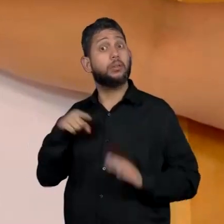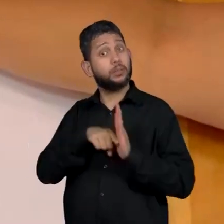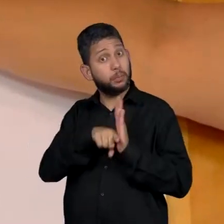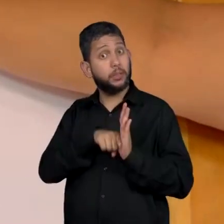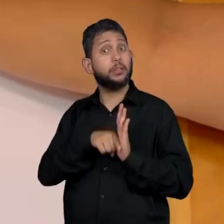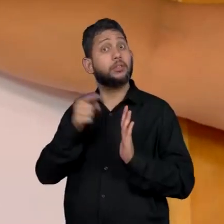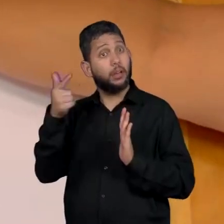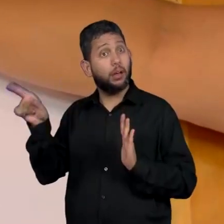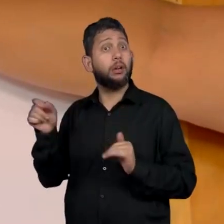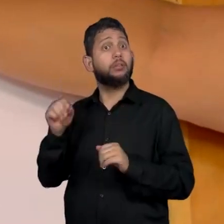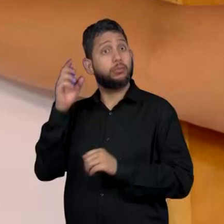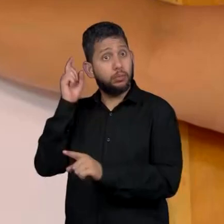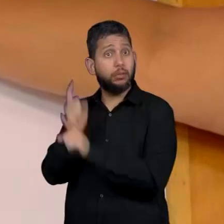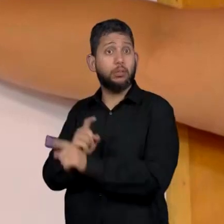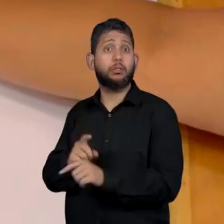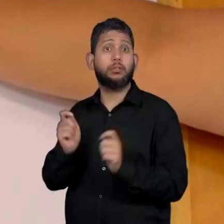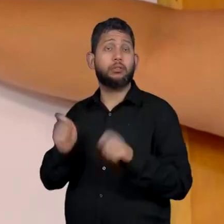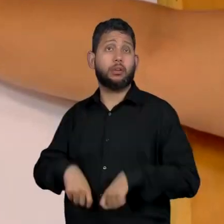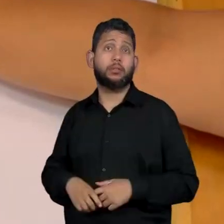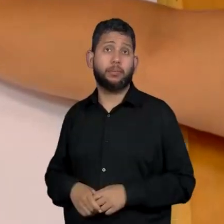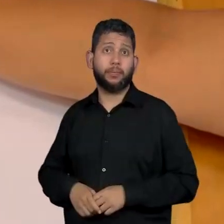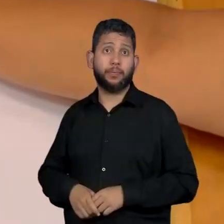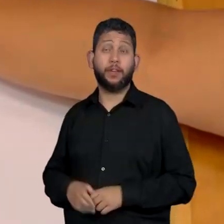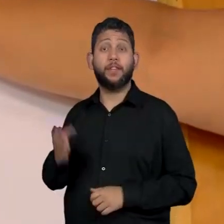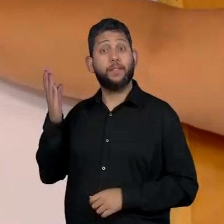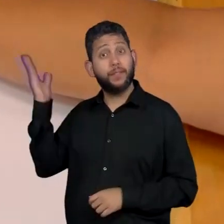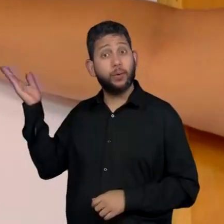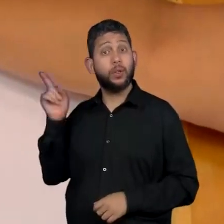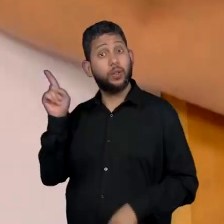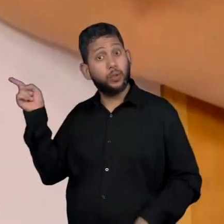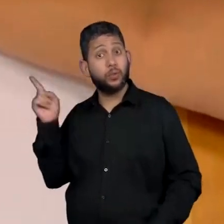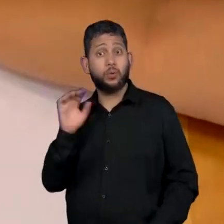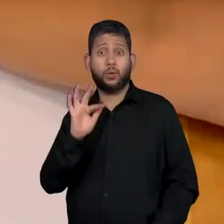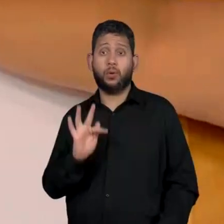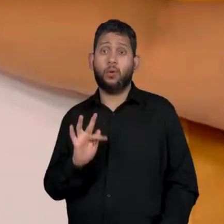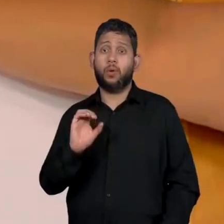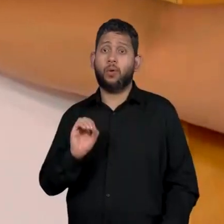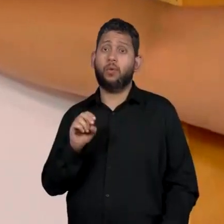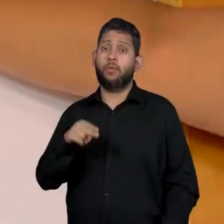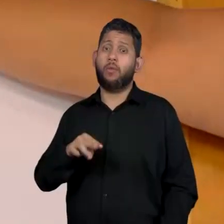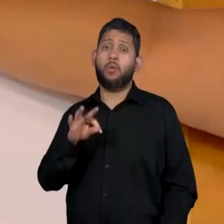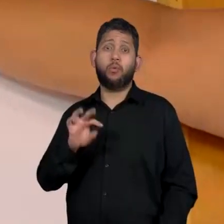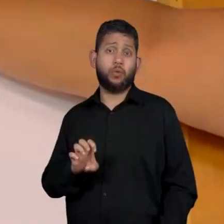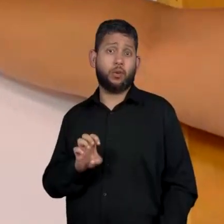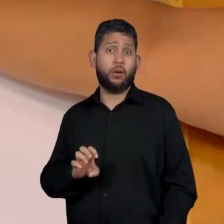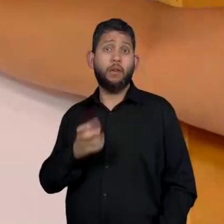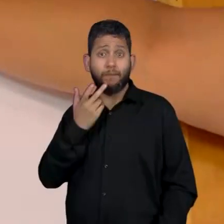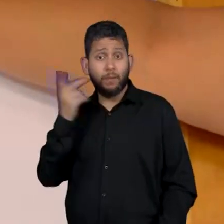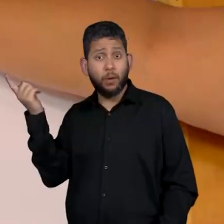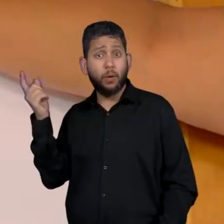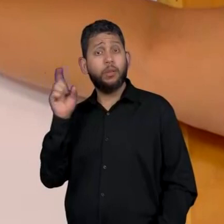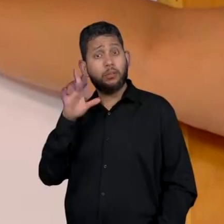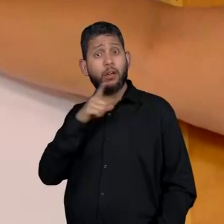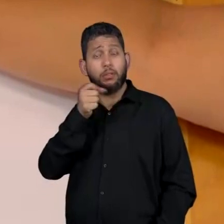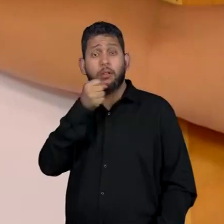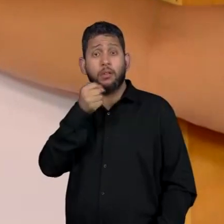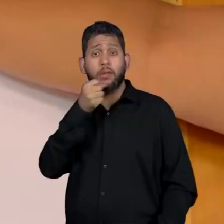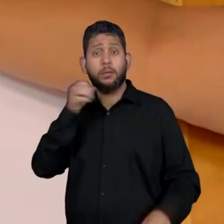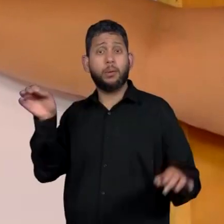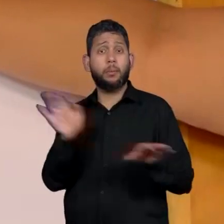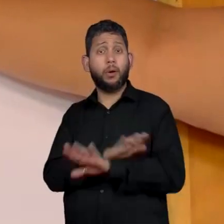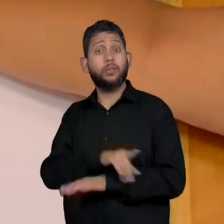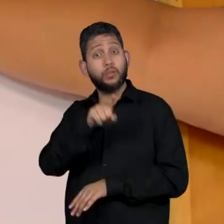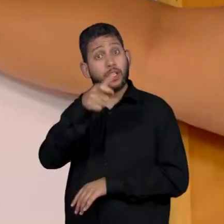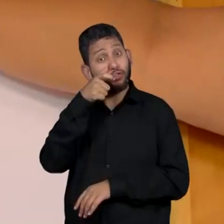palpável, a gente pode pesquisar. O legal das fontes é que você pode ir nas fontes citadas no texto e verificar a